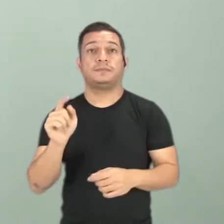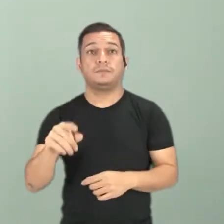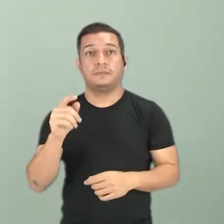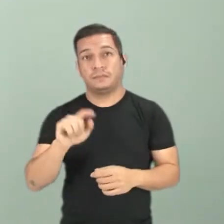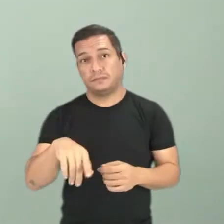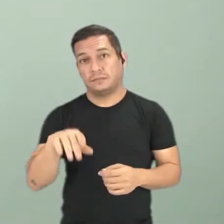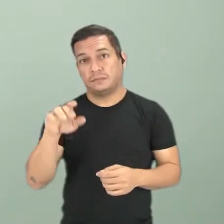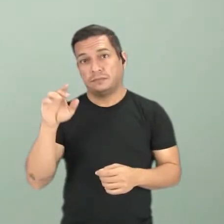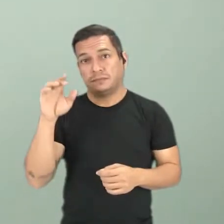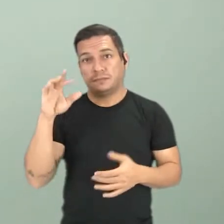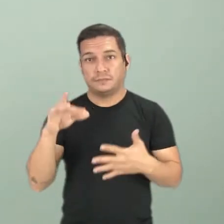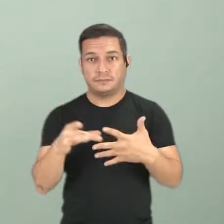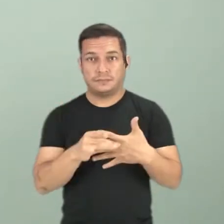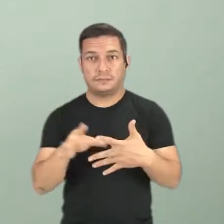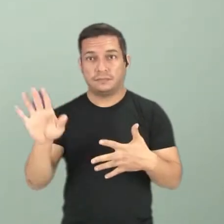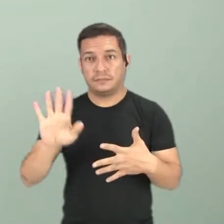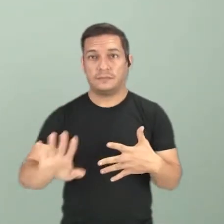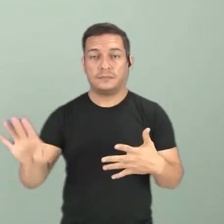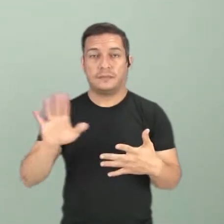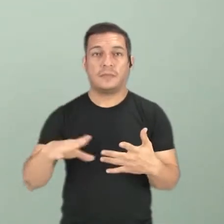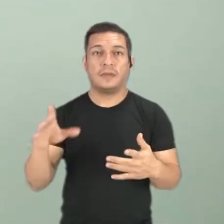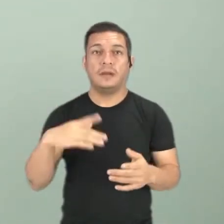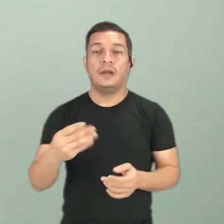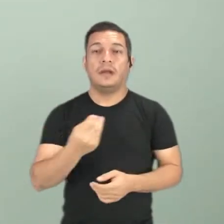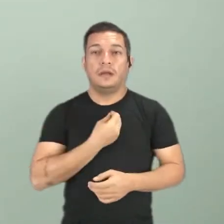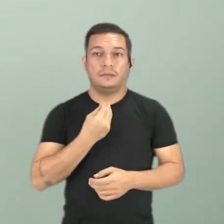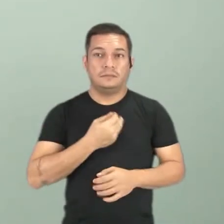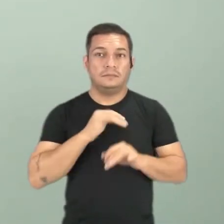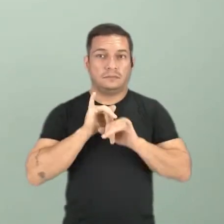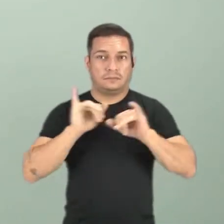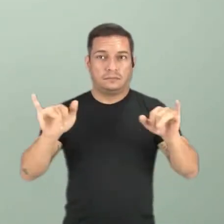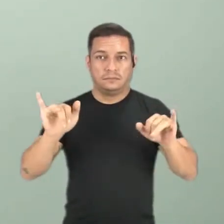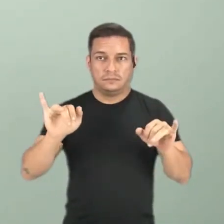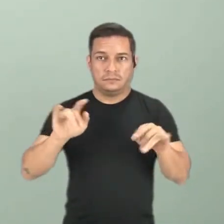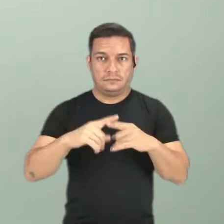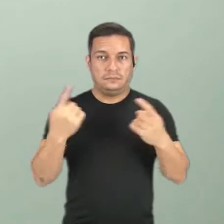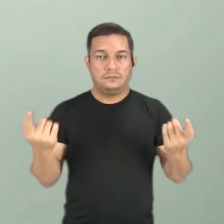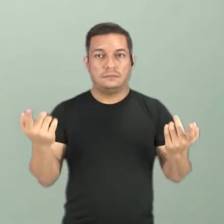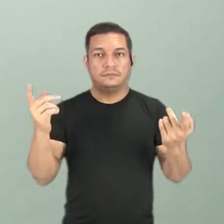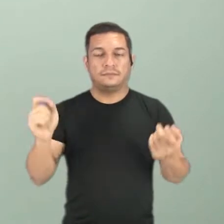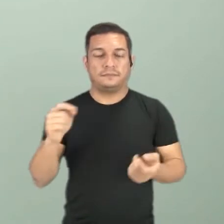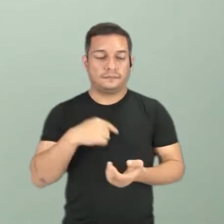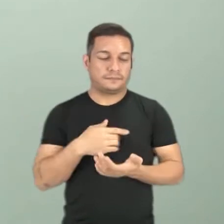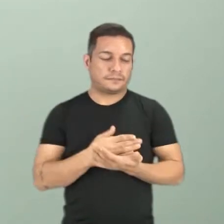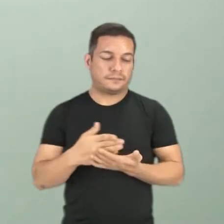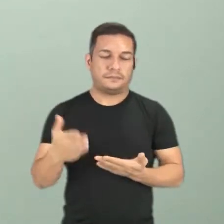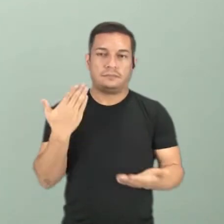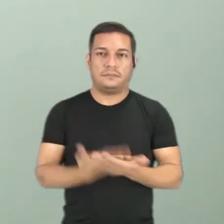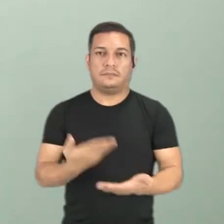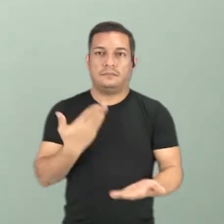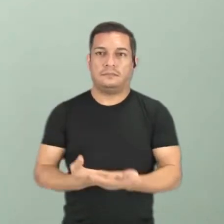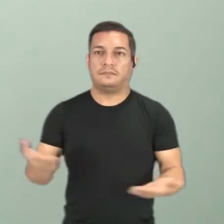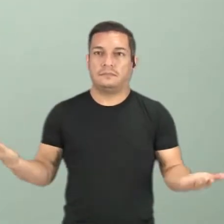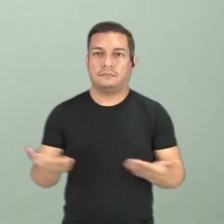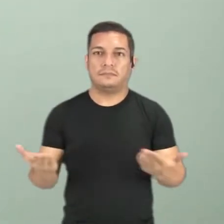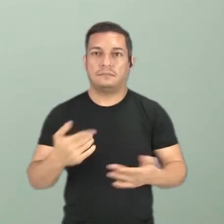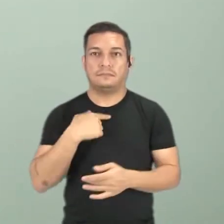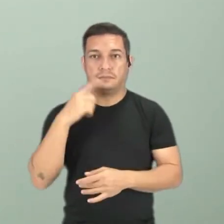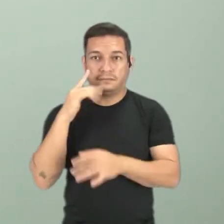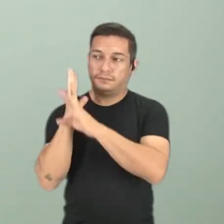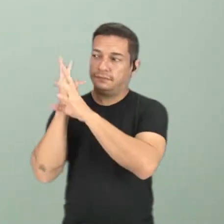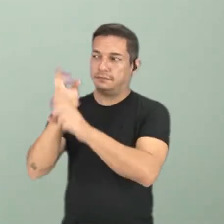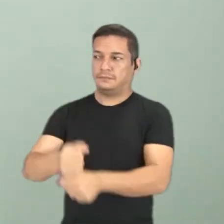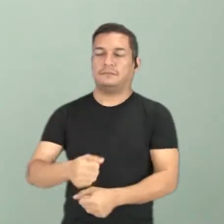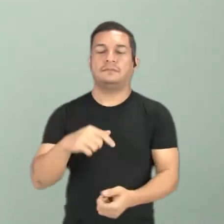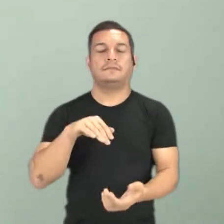estilísticos e semióticos presentes nele. Mas, para a gente começar nossa aula de hoje, vamos revisar a